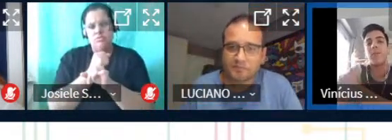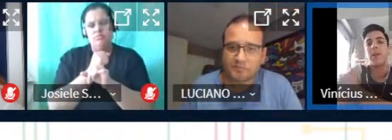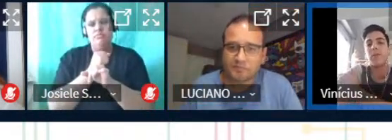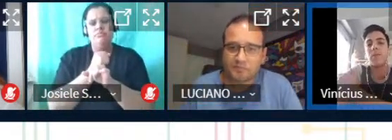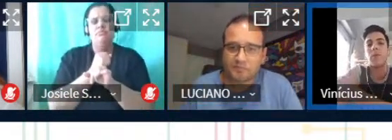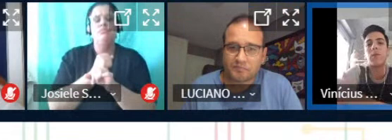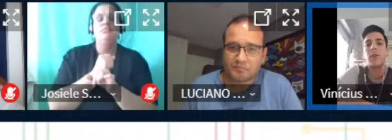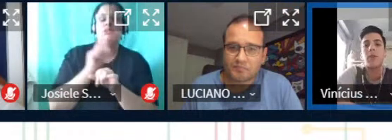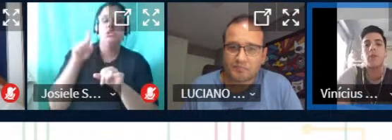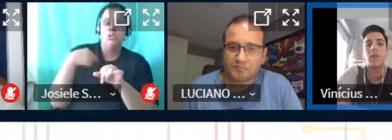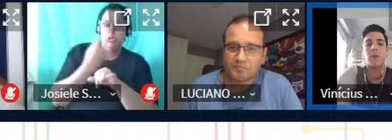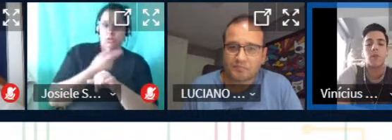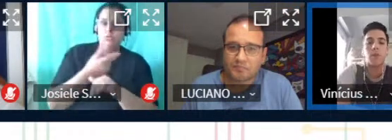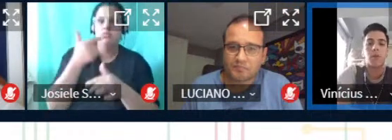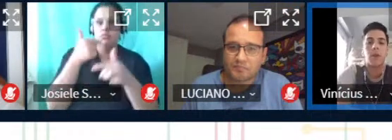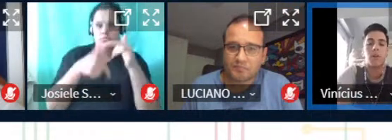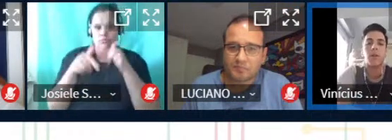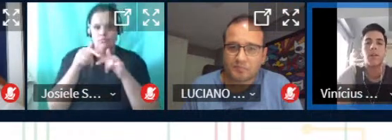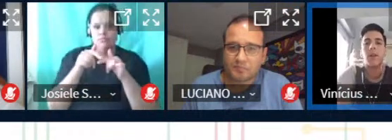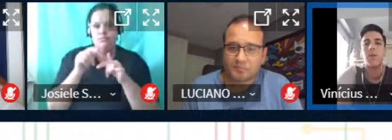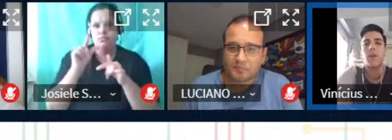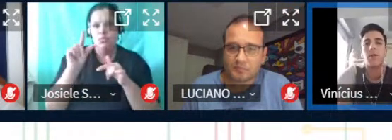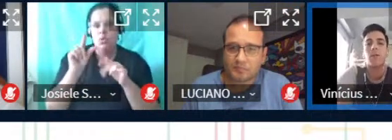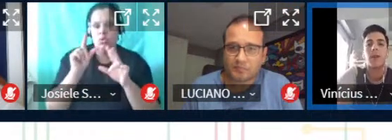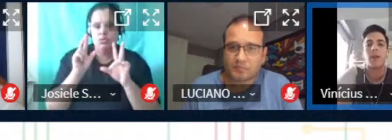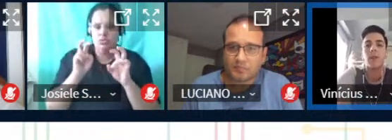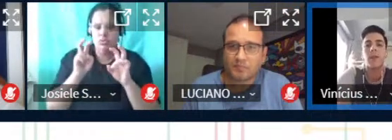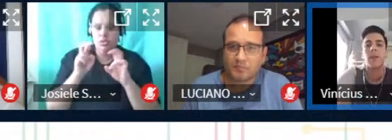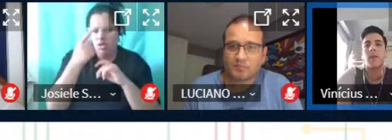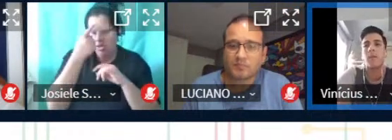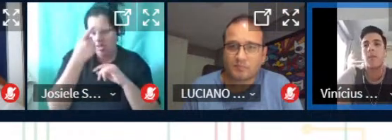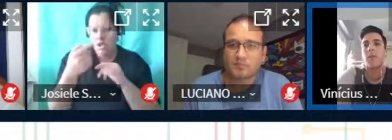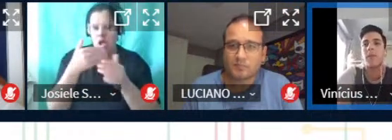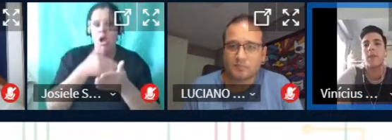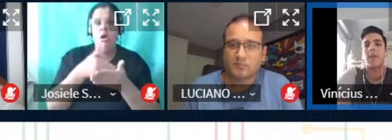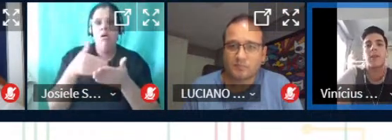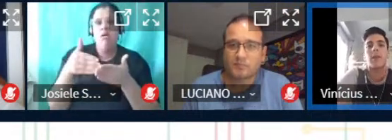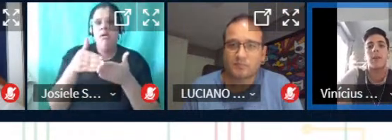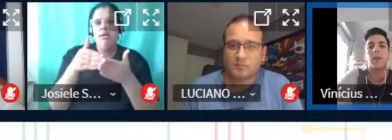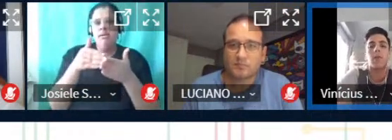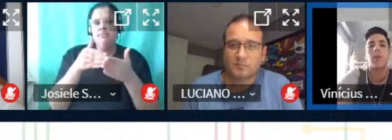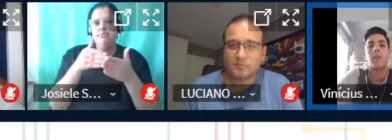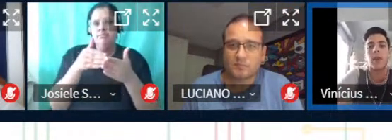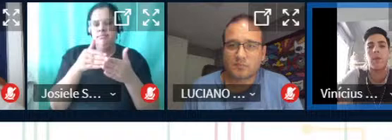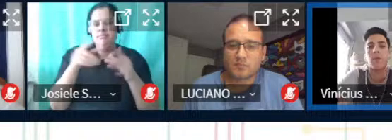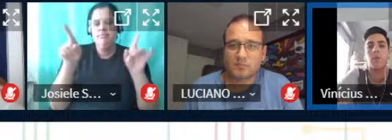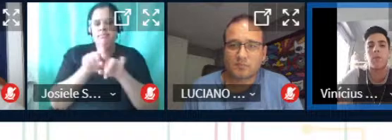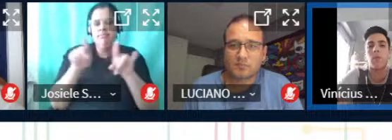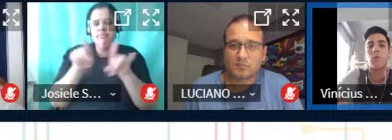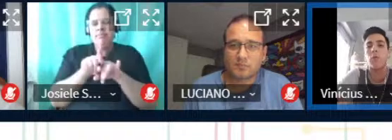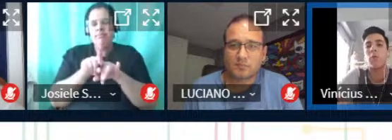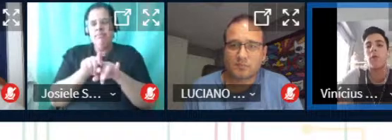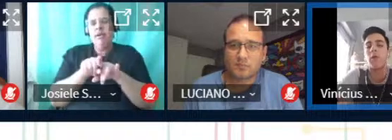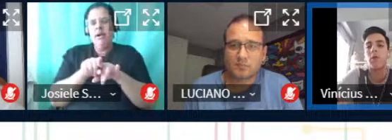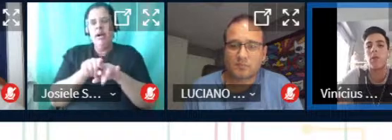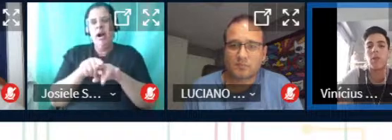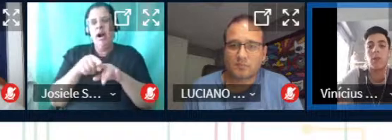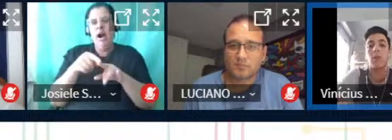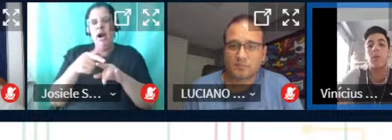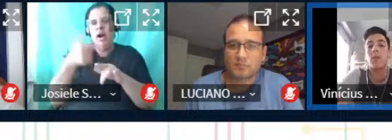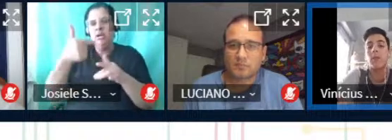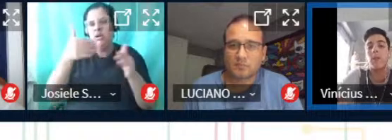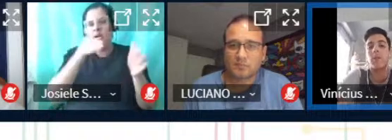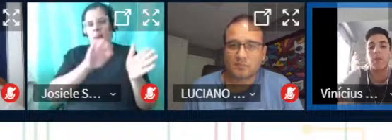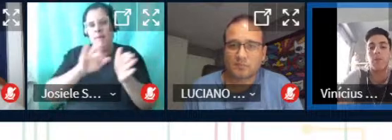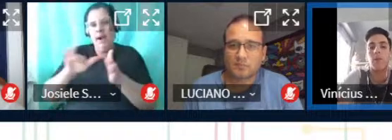a gente ainda está trabalhando um pouco nisso e pensou assim a nossa ideia no início era também ofertar na segunda parte um curso